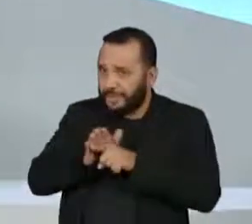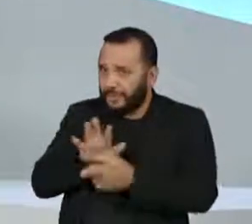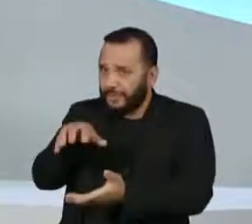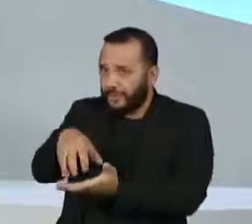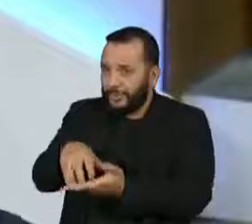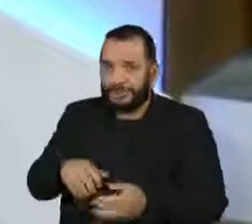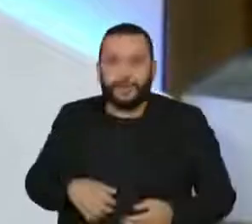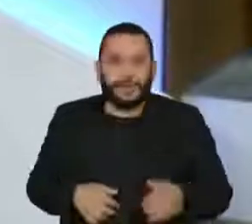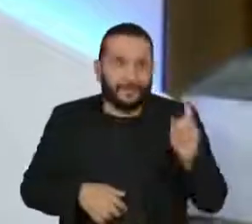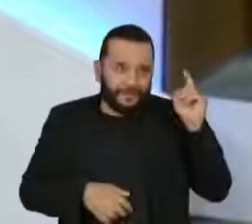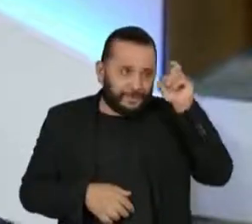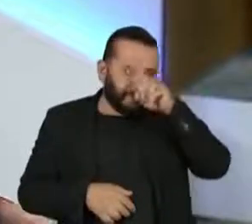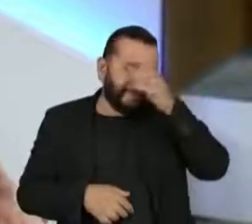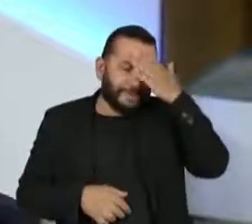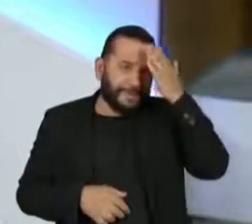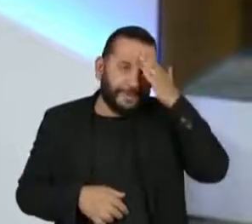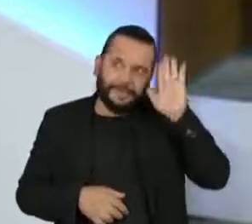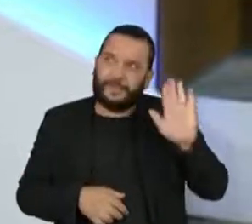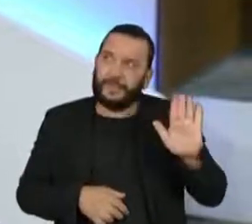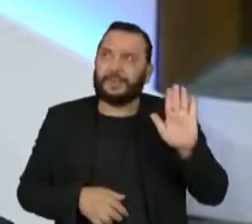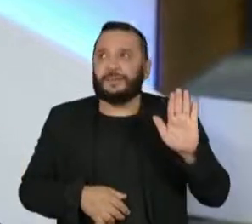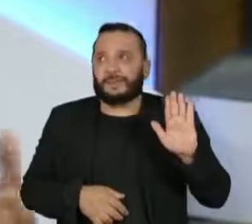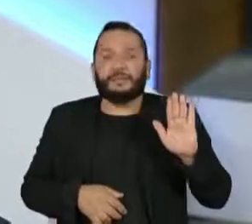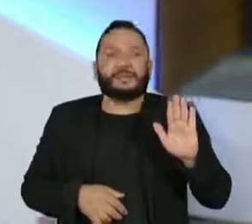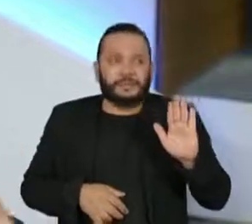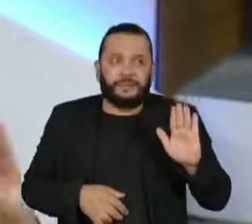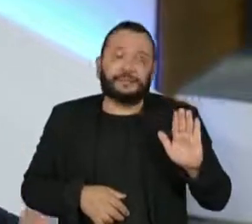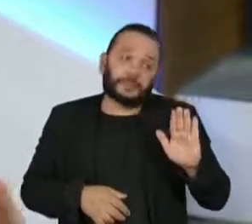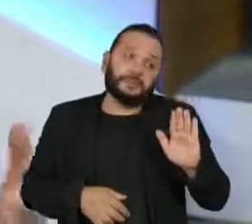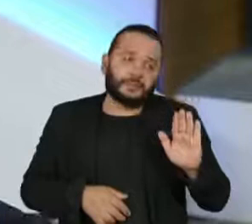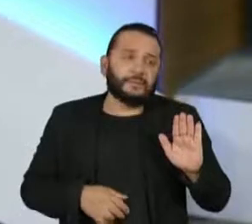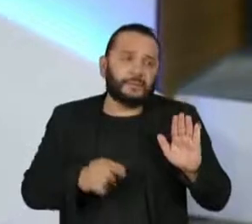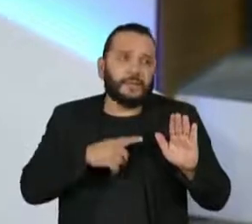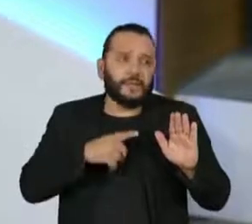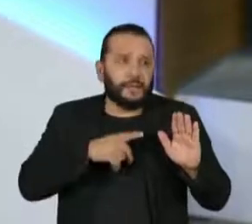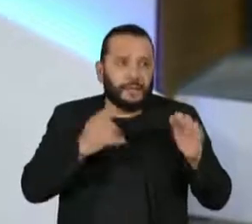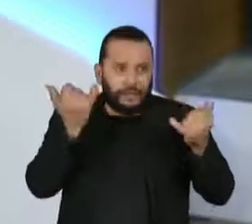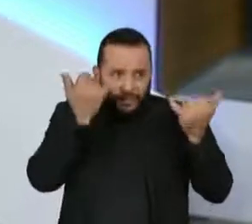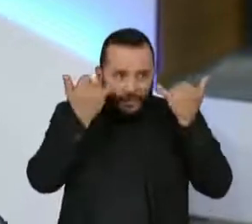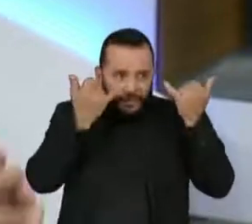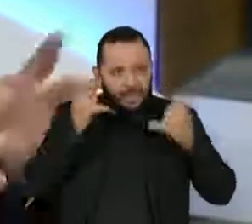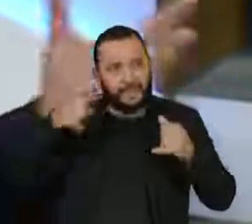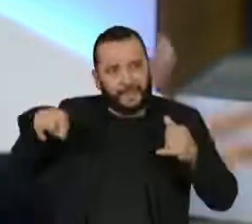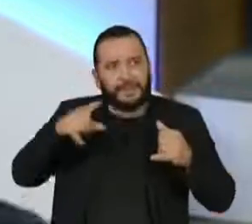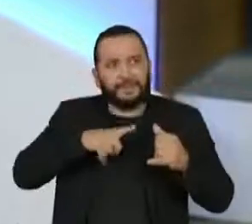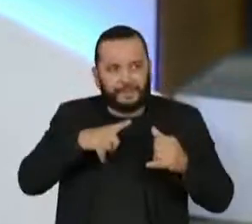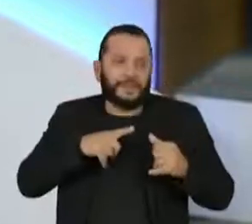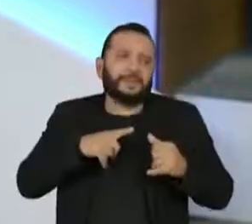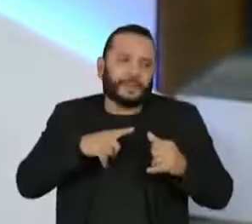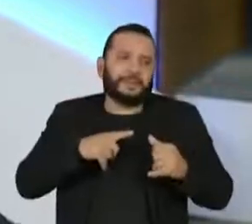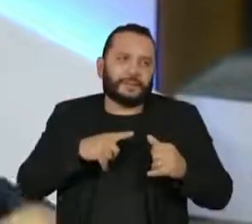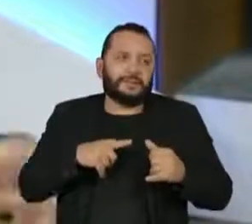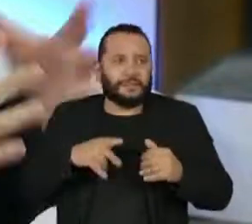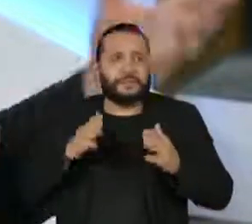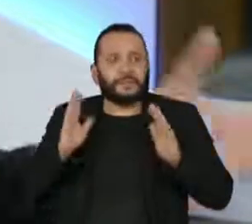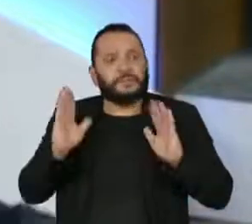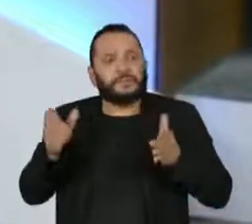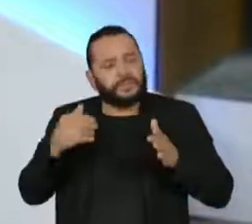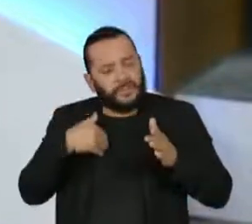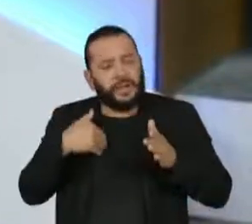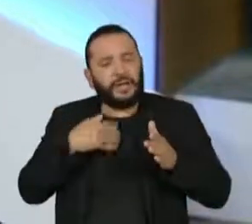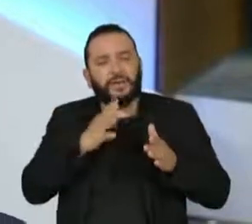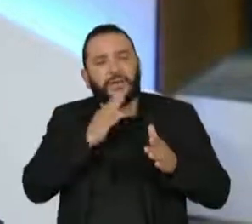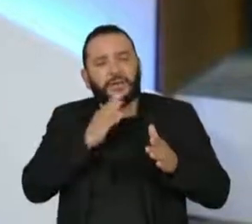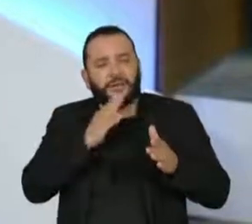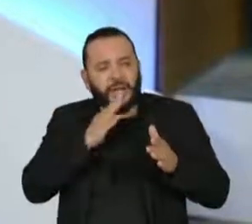difícil saber porque eu nunca tive acesso aos dados deles, mas a quantidade de dados e informação que eles têm, obviamente, se isso dialogar com a amostra que